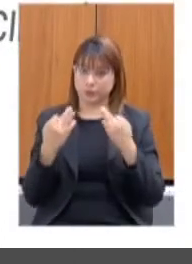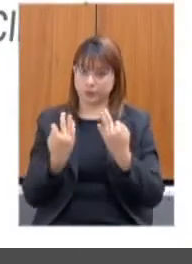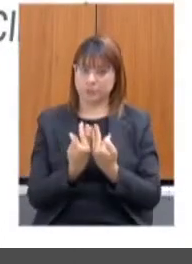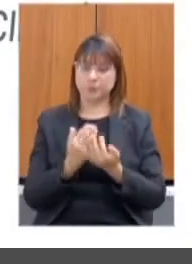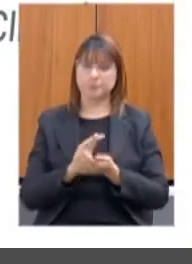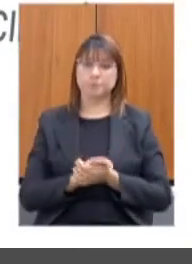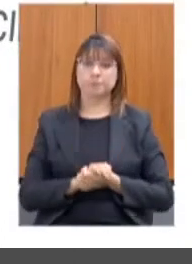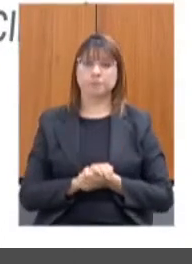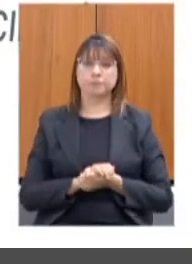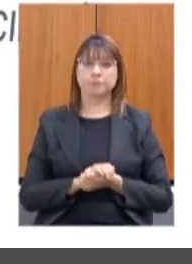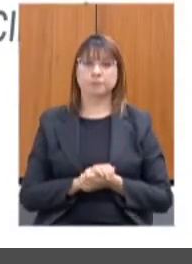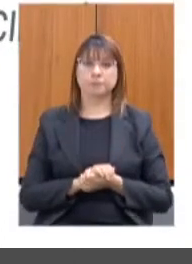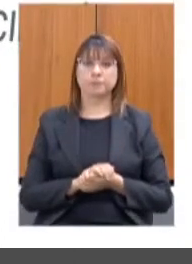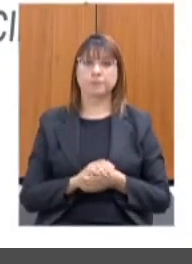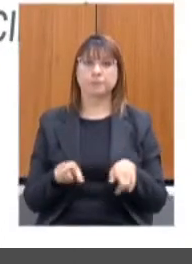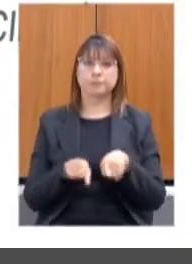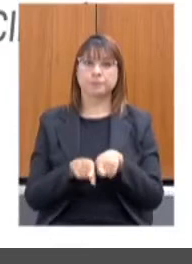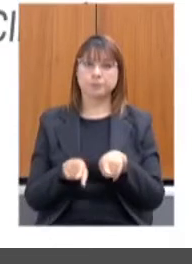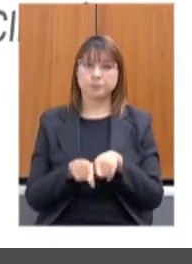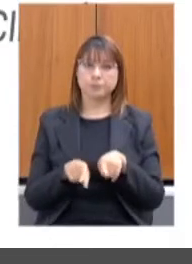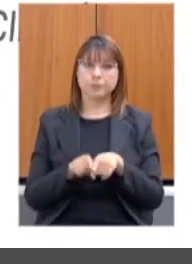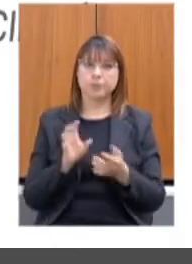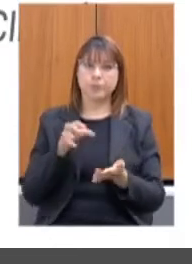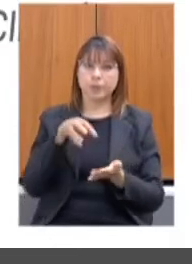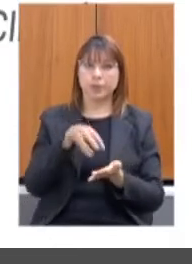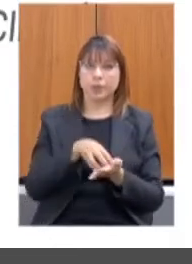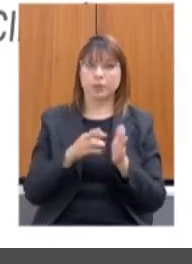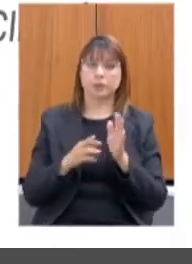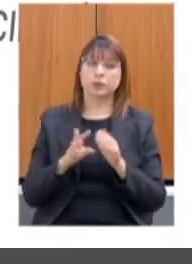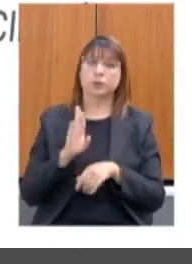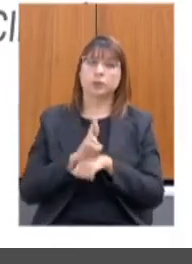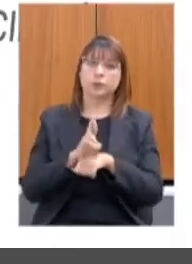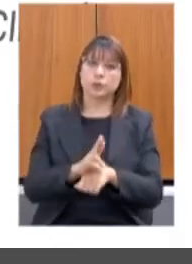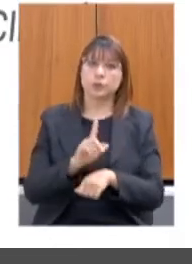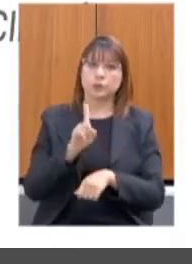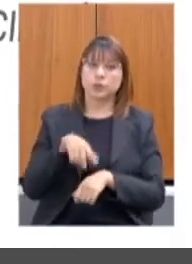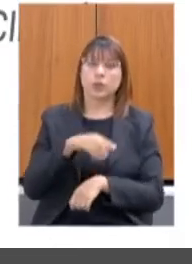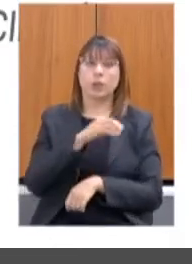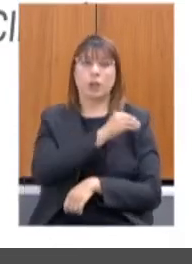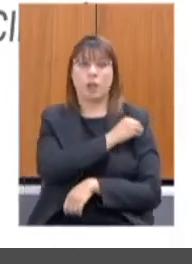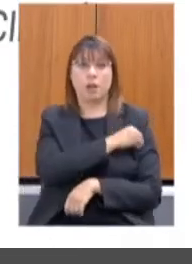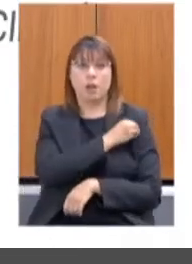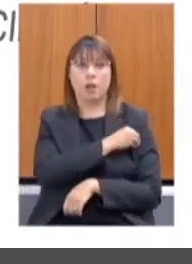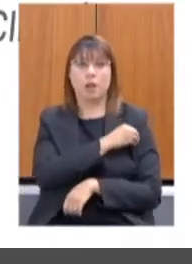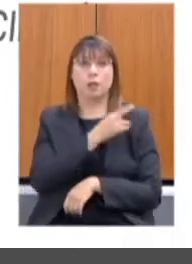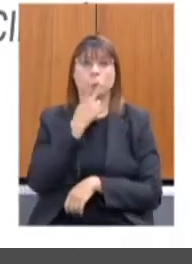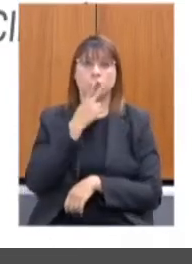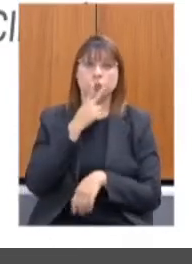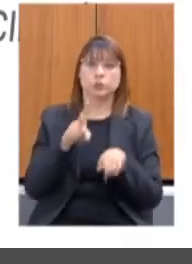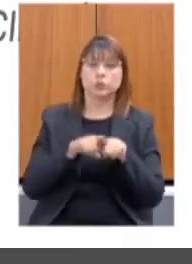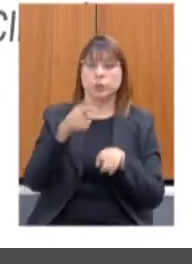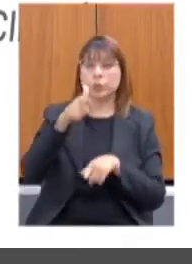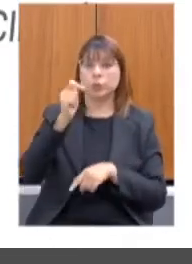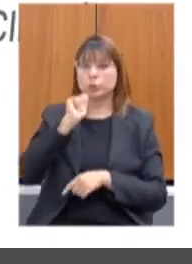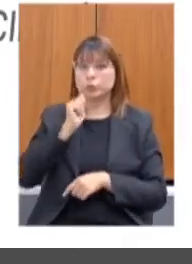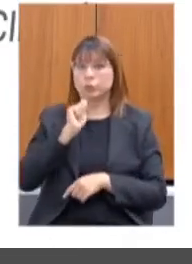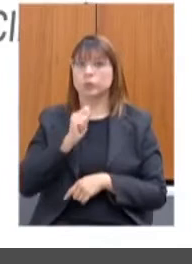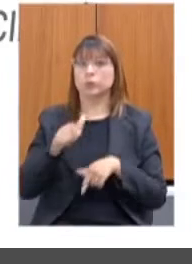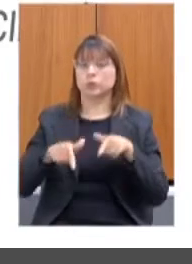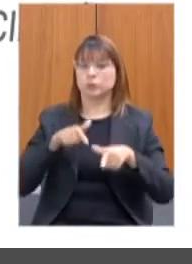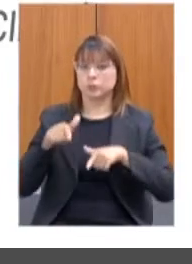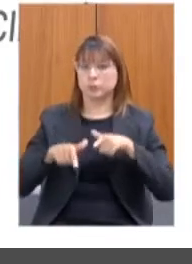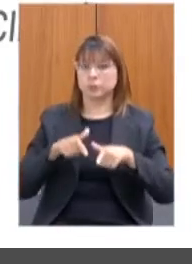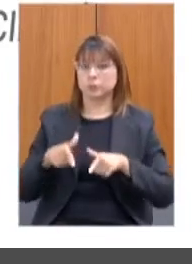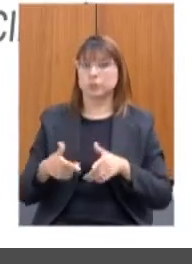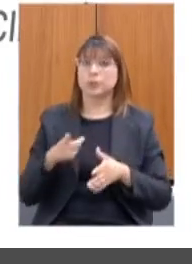O nosso centro de referência de álcool, tabaco e outras drogas, ele começou a trabalhar virtualmente. Então, nós tivemos